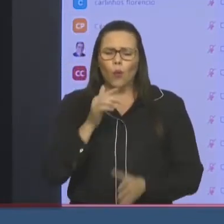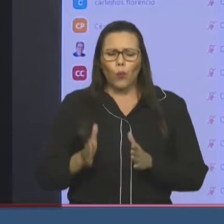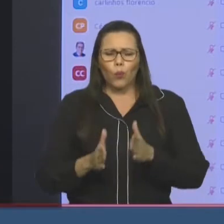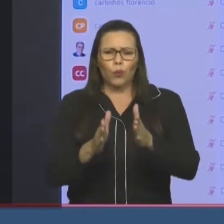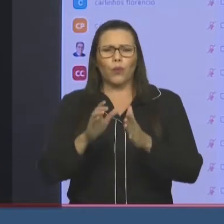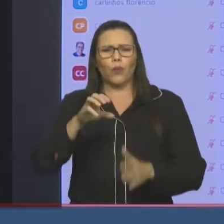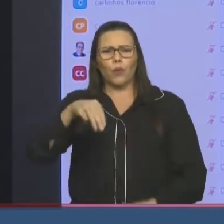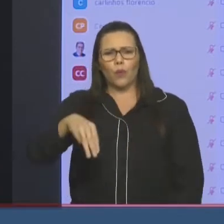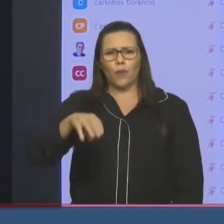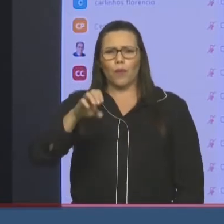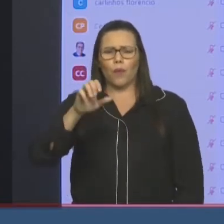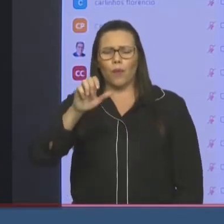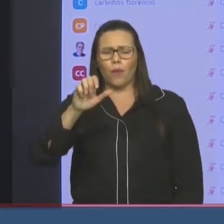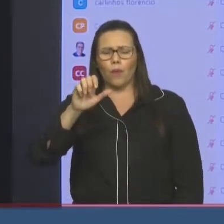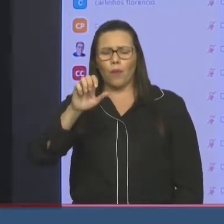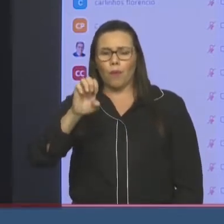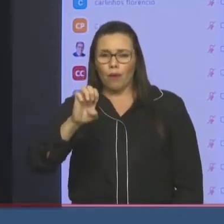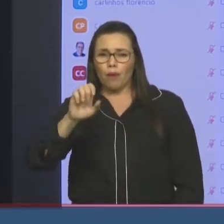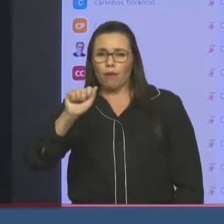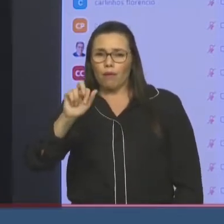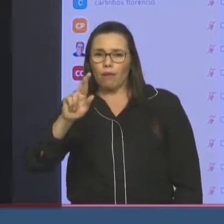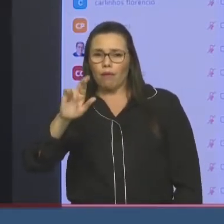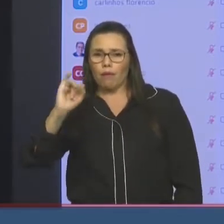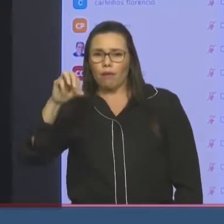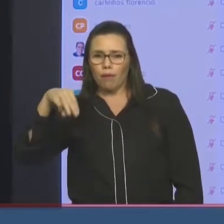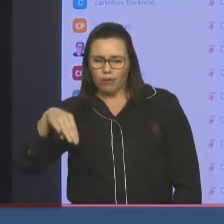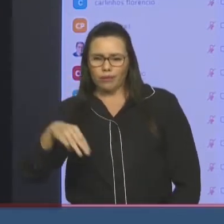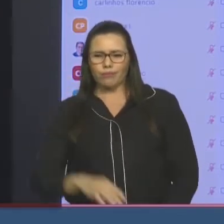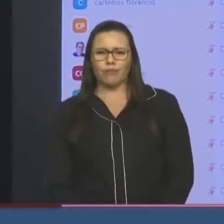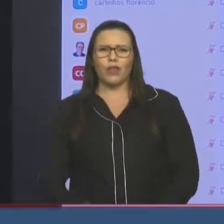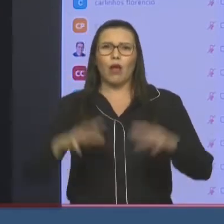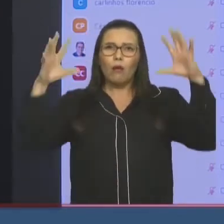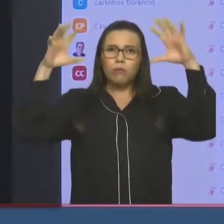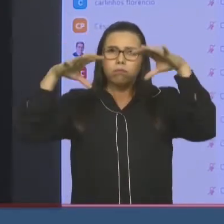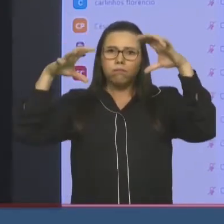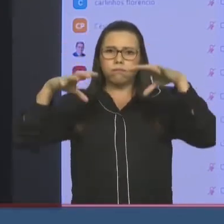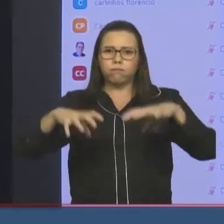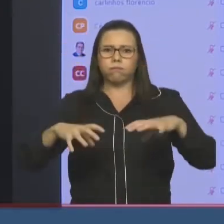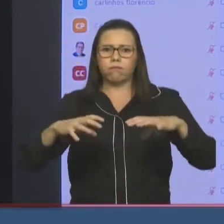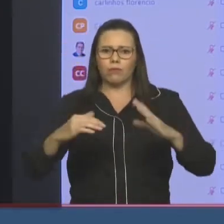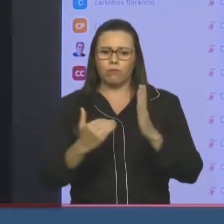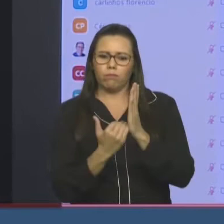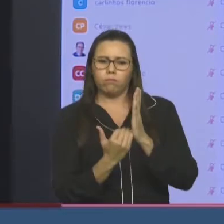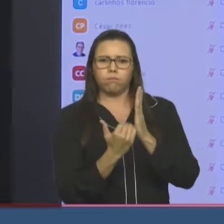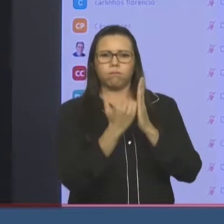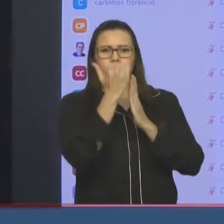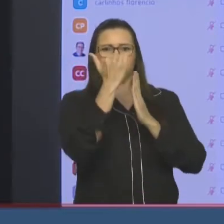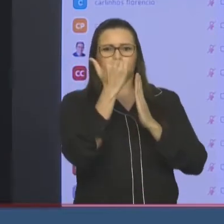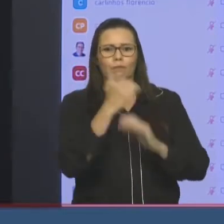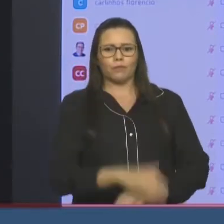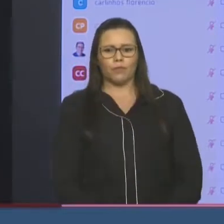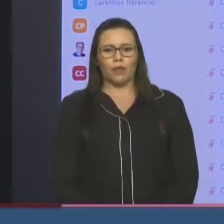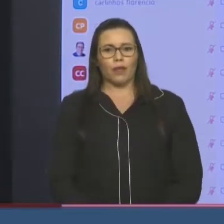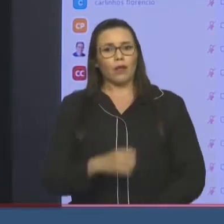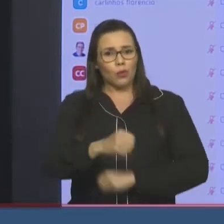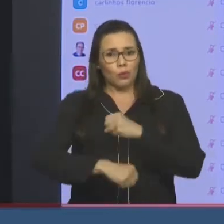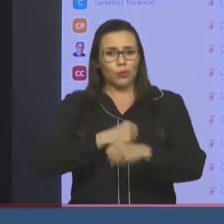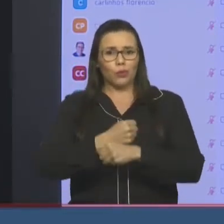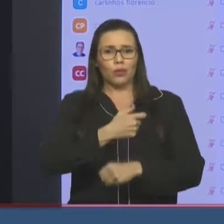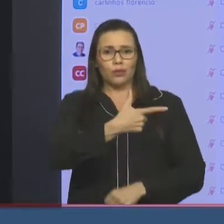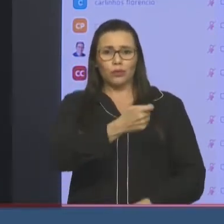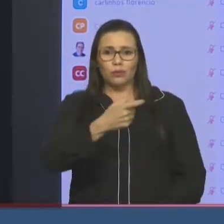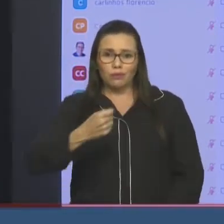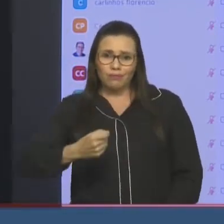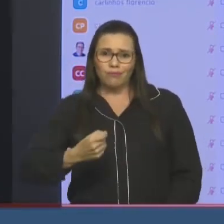acontecem essas enchentes. Agora só que nesse ano a cheira é fora do normal, da